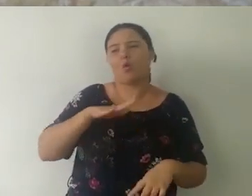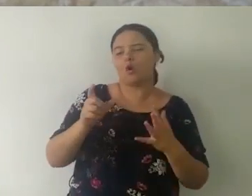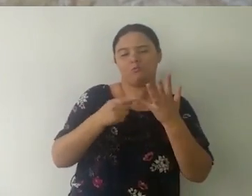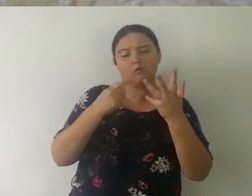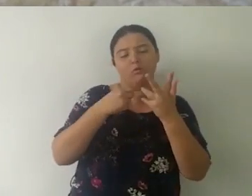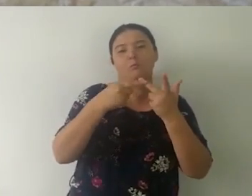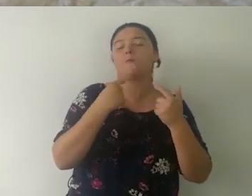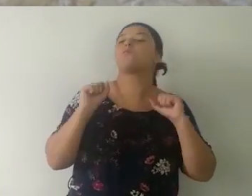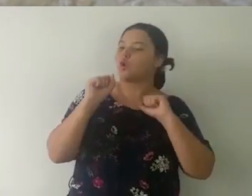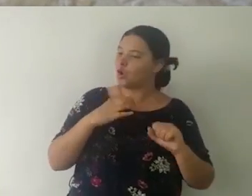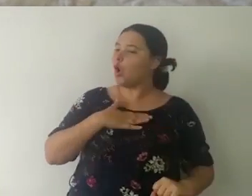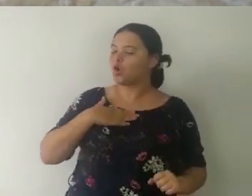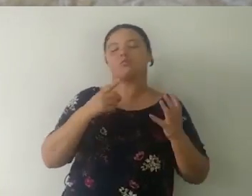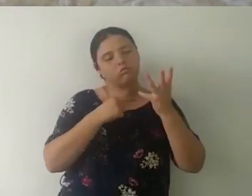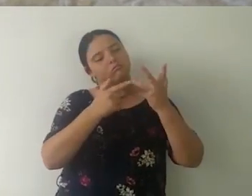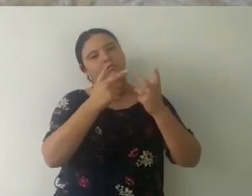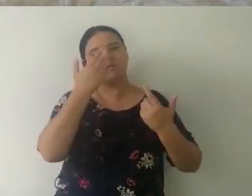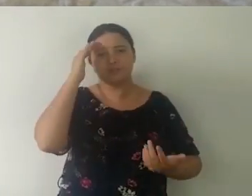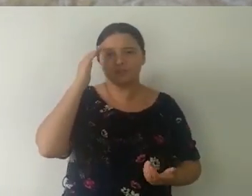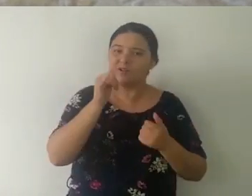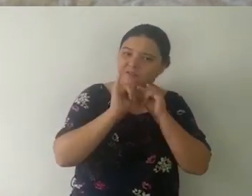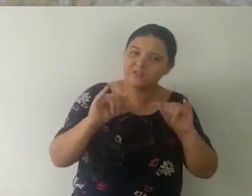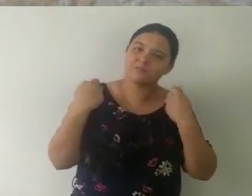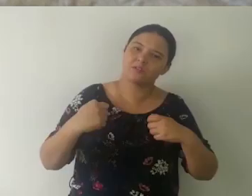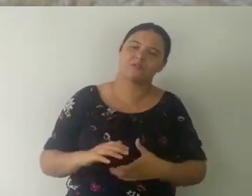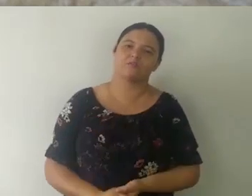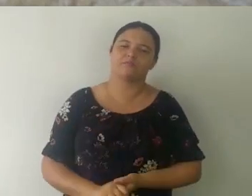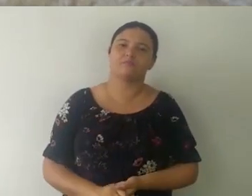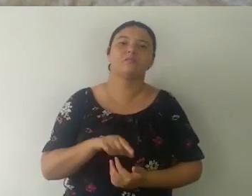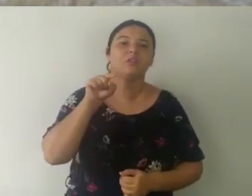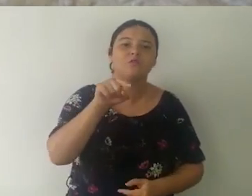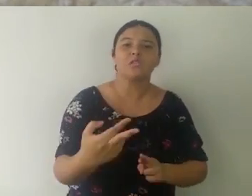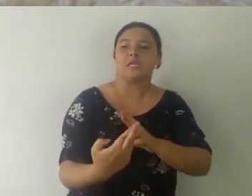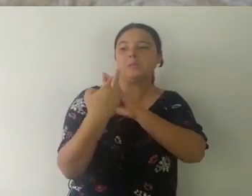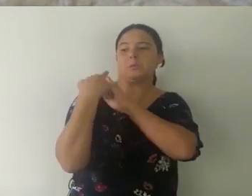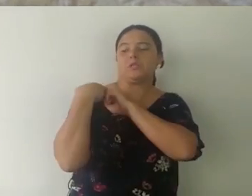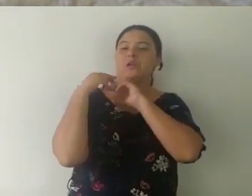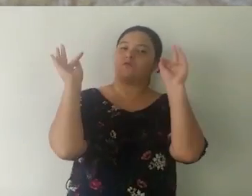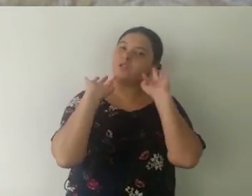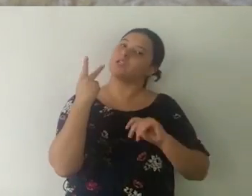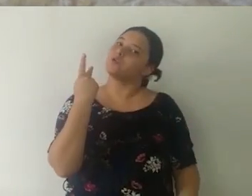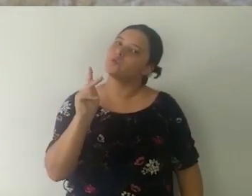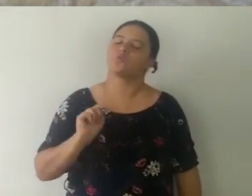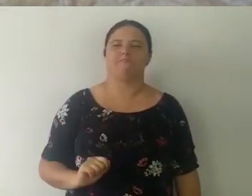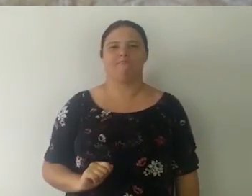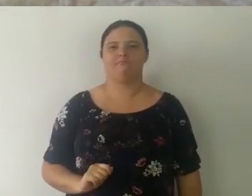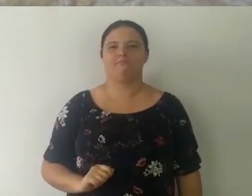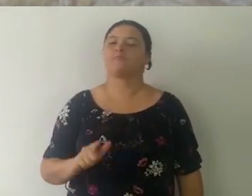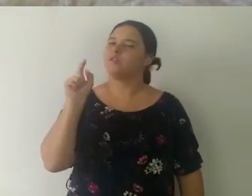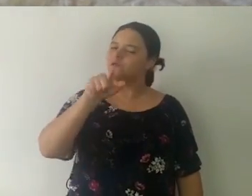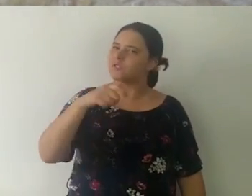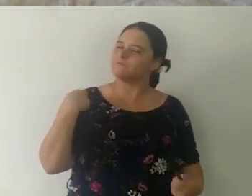tranquila e saudável. Mas os limites são muito importantes na relação, qualquer tipo de relação. Seja responsável por sua própria